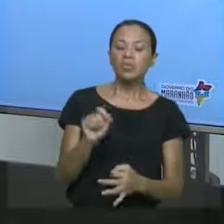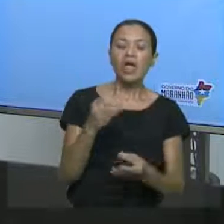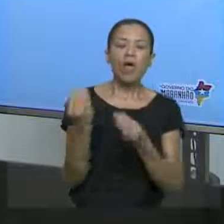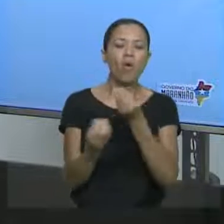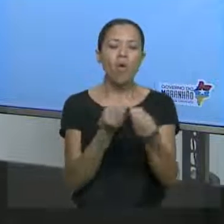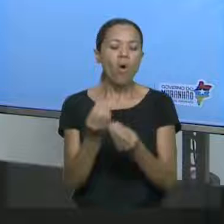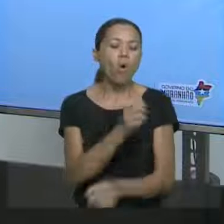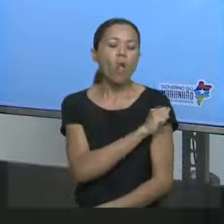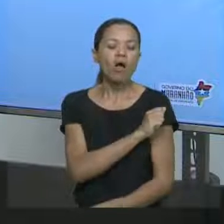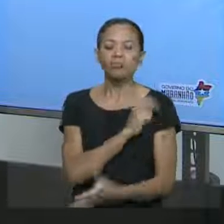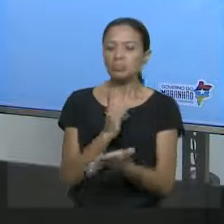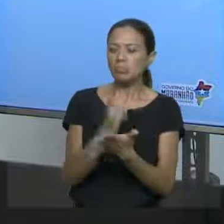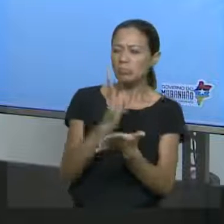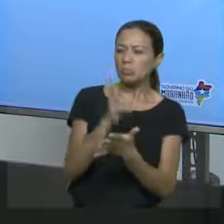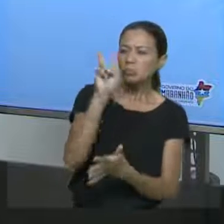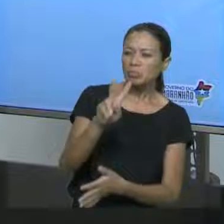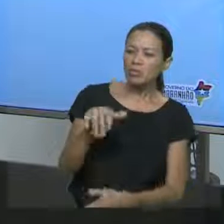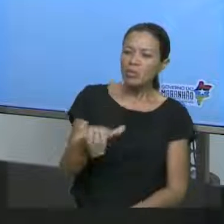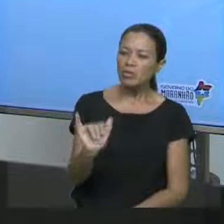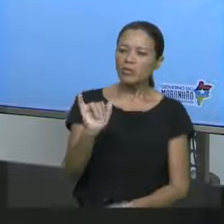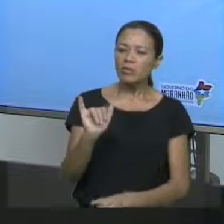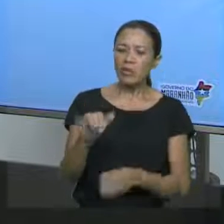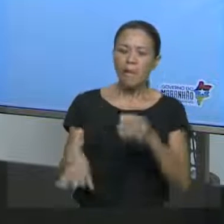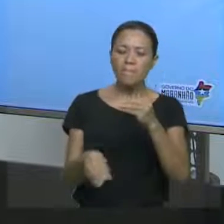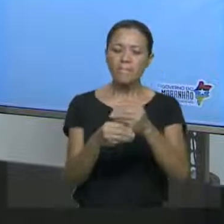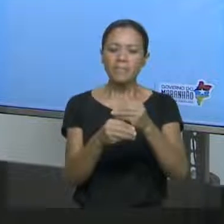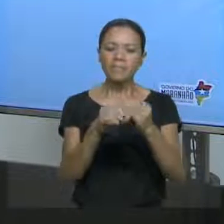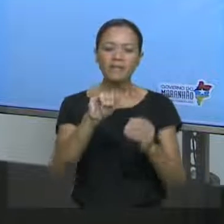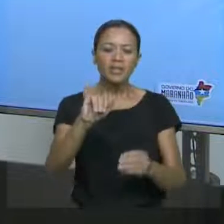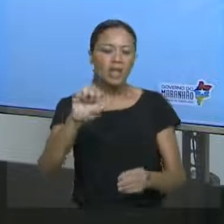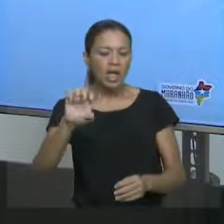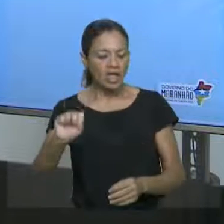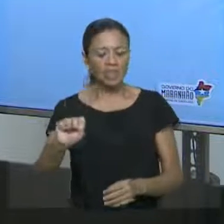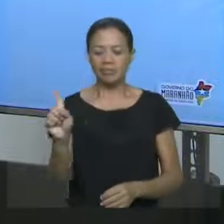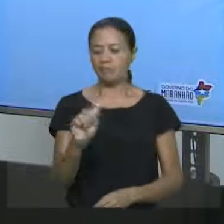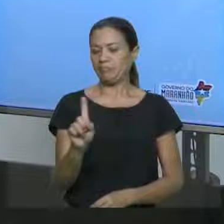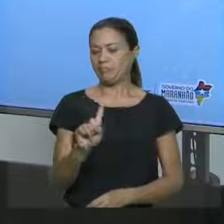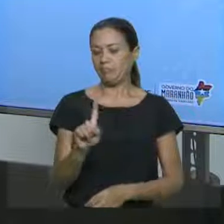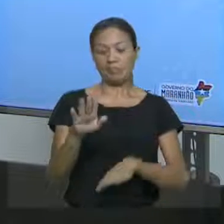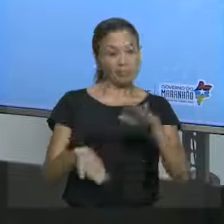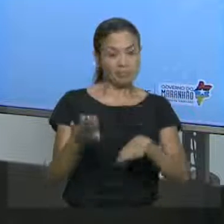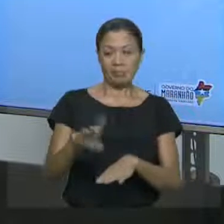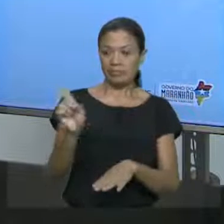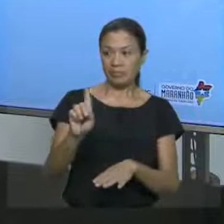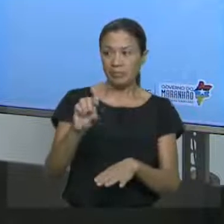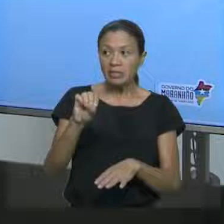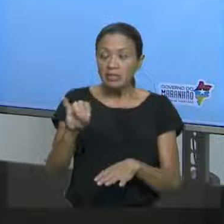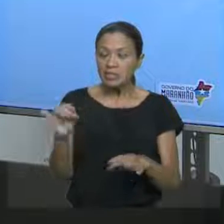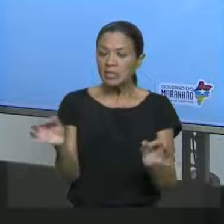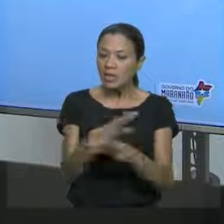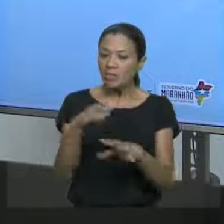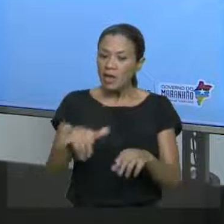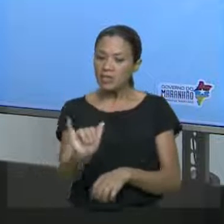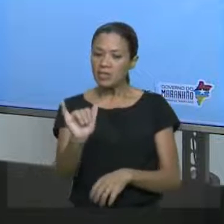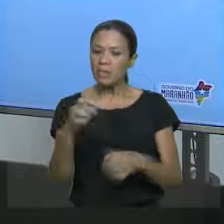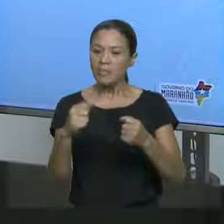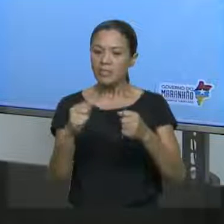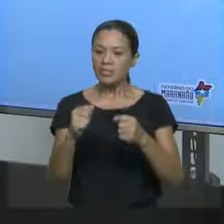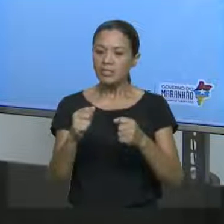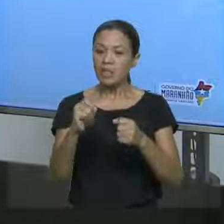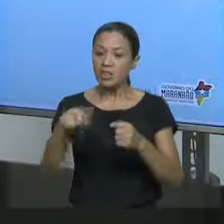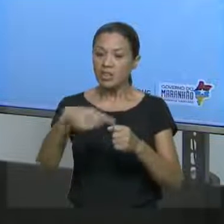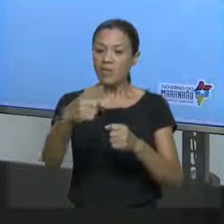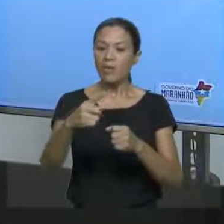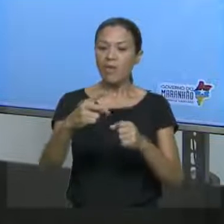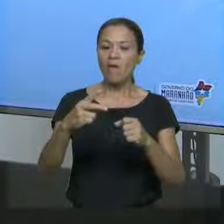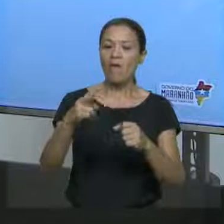tendência do aluno é toda vez que olha um Y, colocar I, S, nem sempre. O que que diz? Se ele terminar em Y precedido de